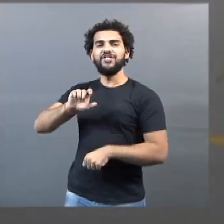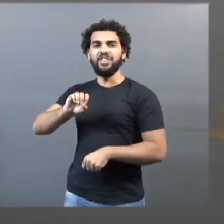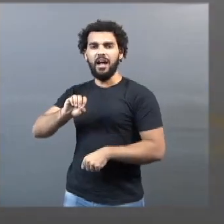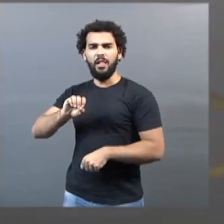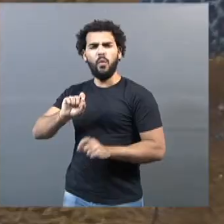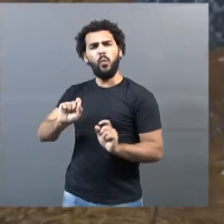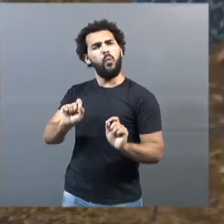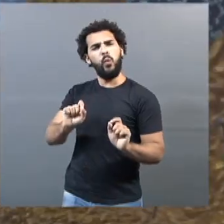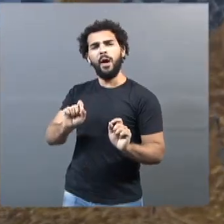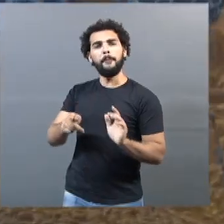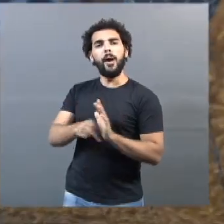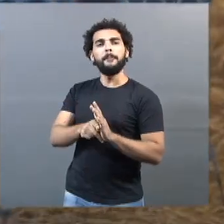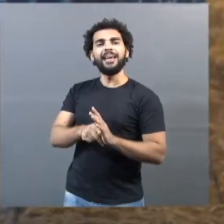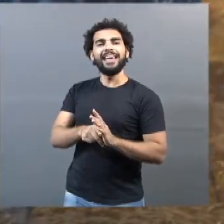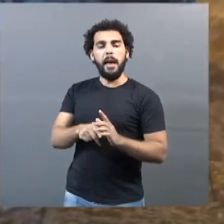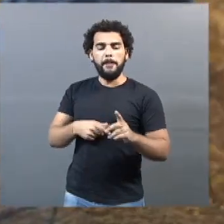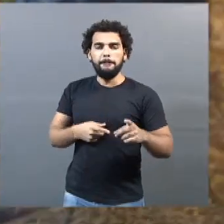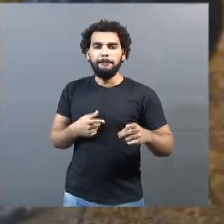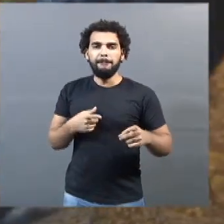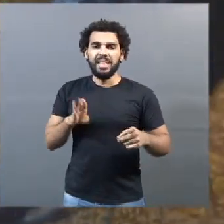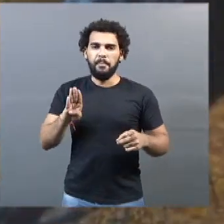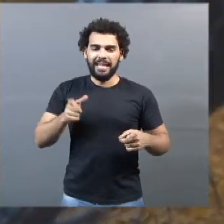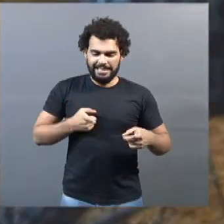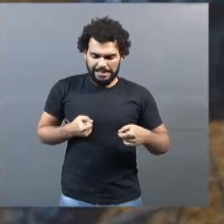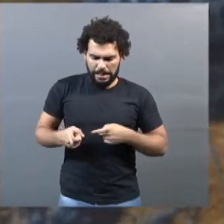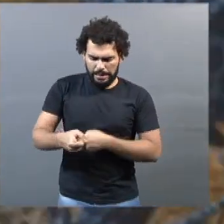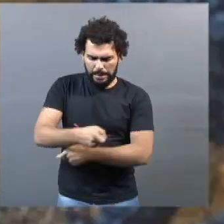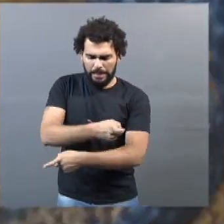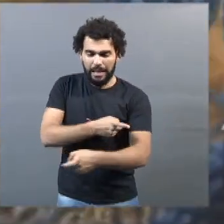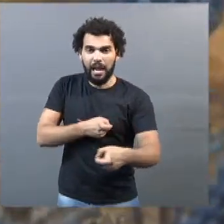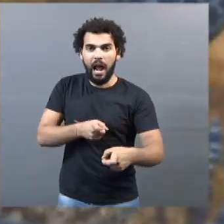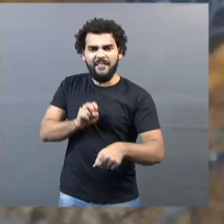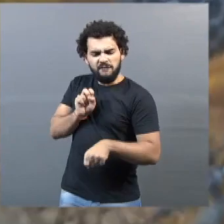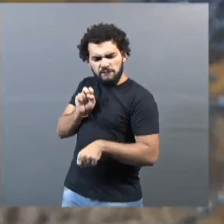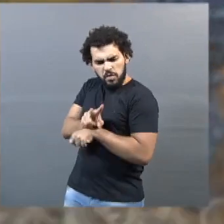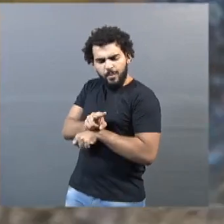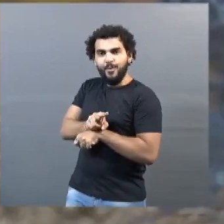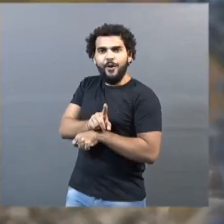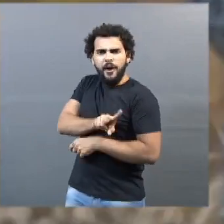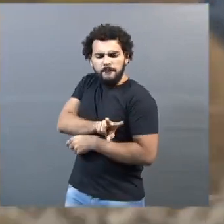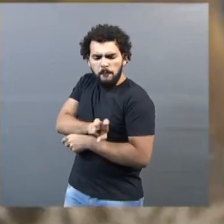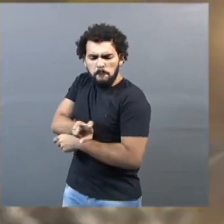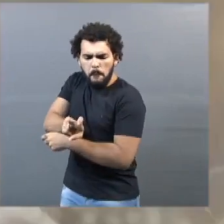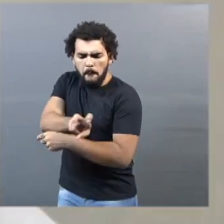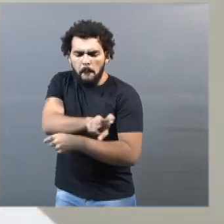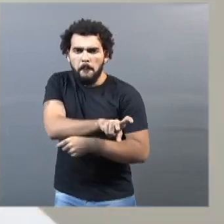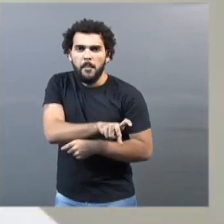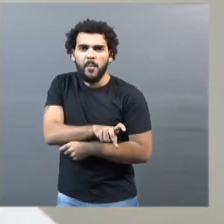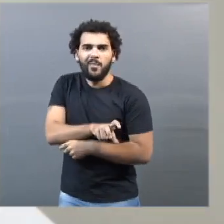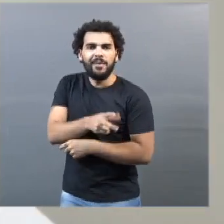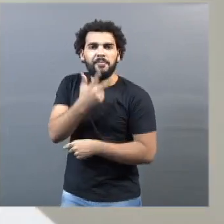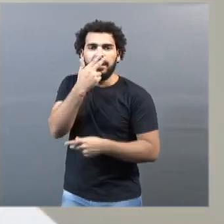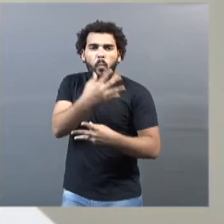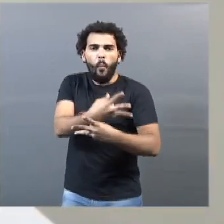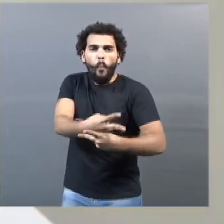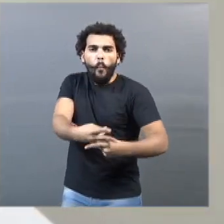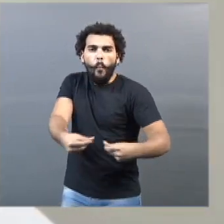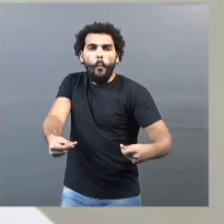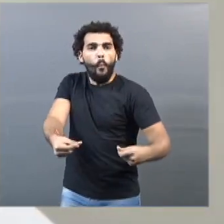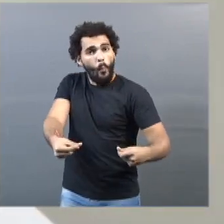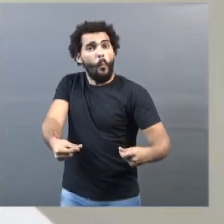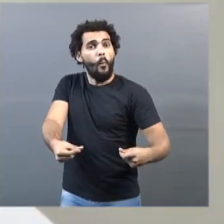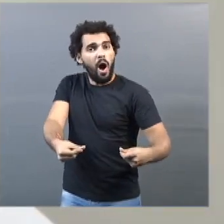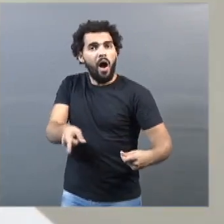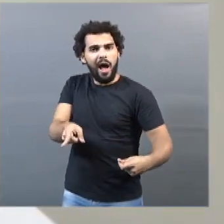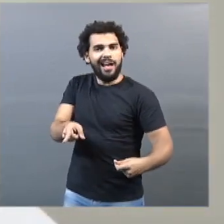bactérias. Então, existem tratamentos super seguros em estudo em que você dá um vírus para a pessoa, um vírus que só ataca bactérias. Ele é